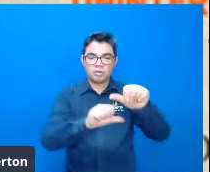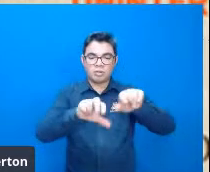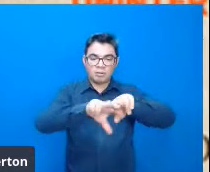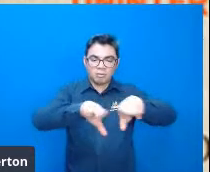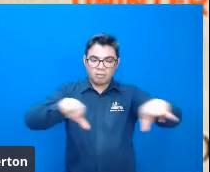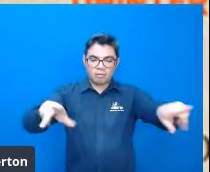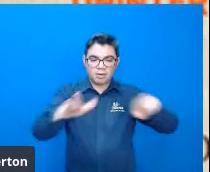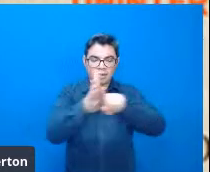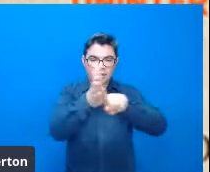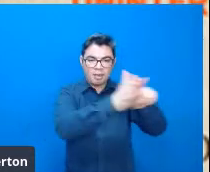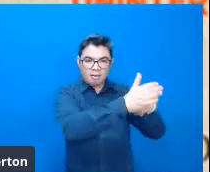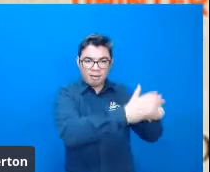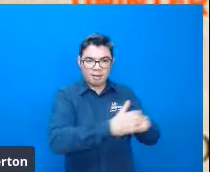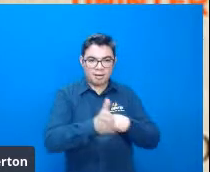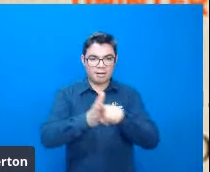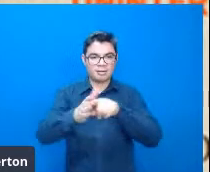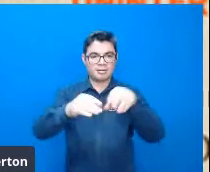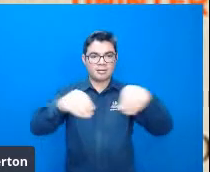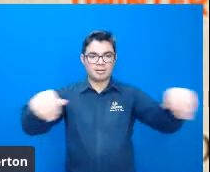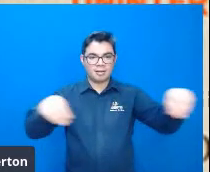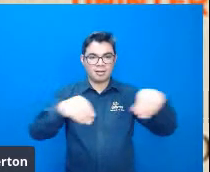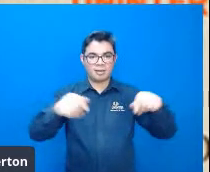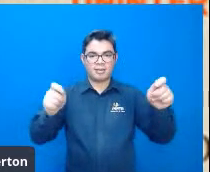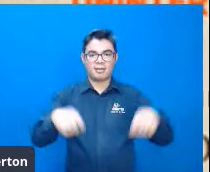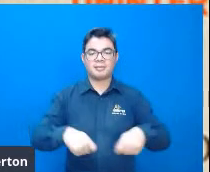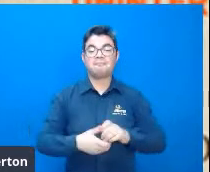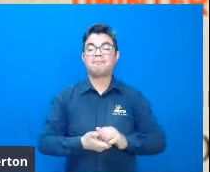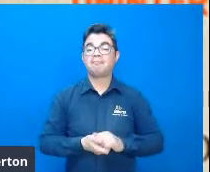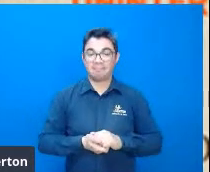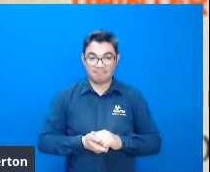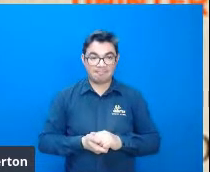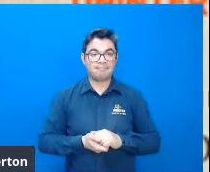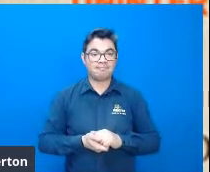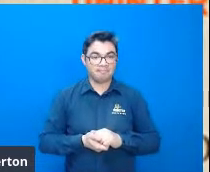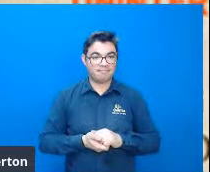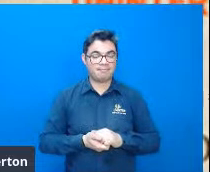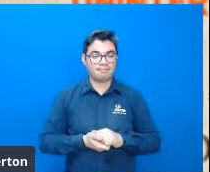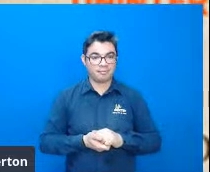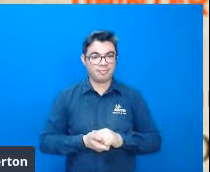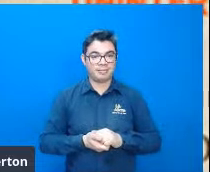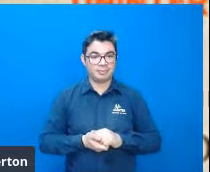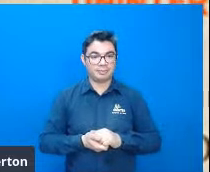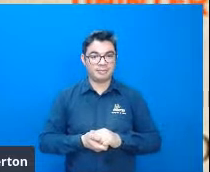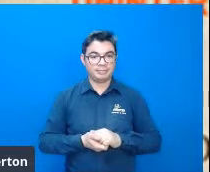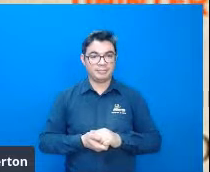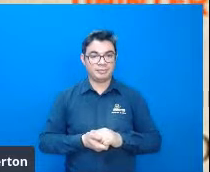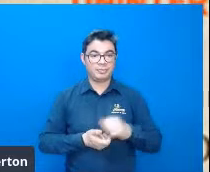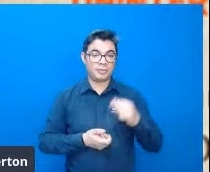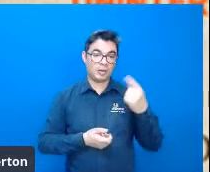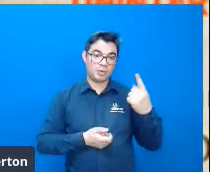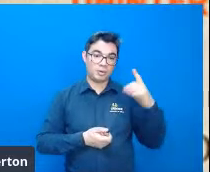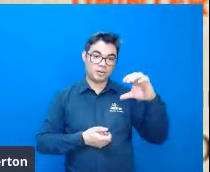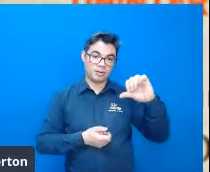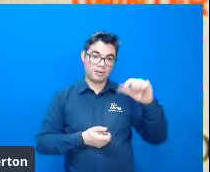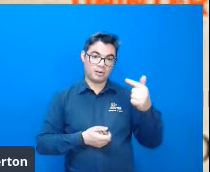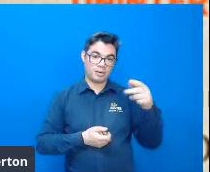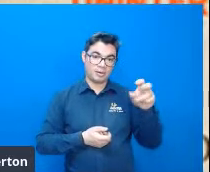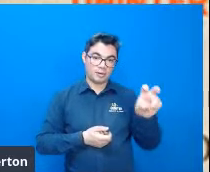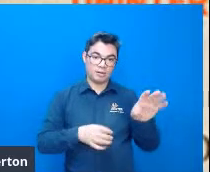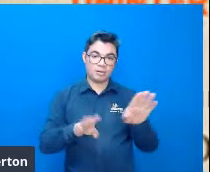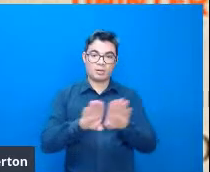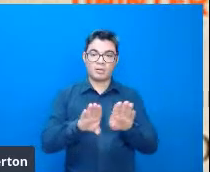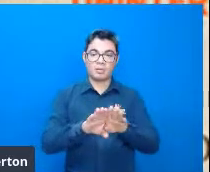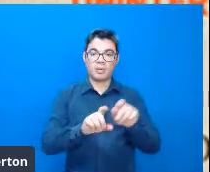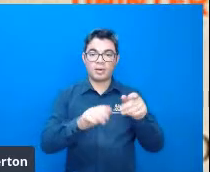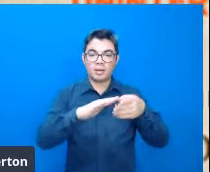análise morfométrica vou falar com um pouquinho mais de calma isso daqui a pouco em 1975 então ele